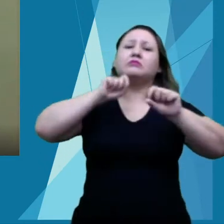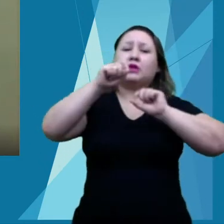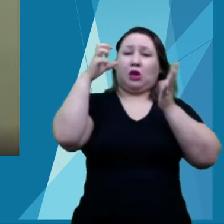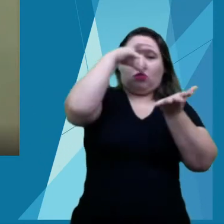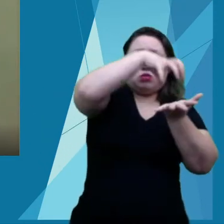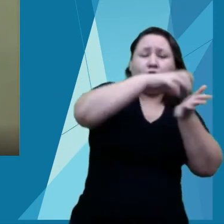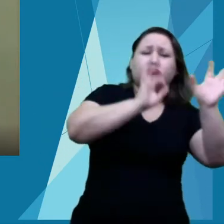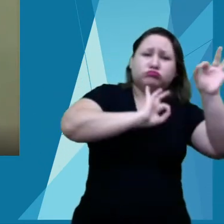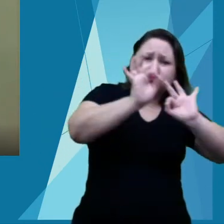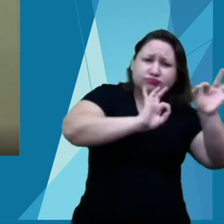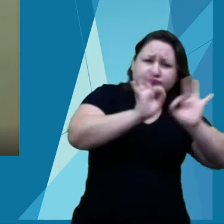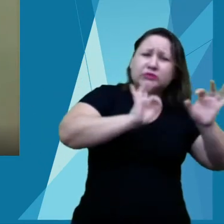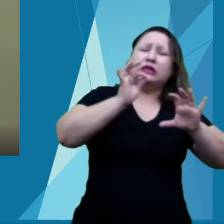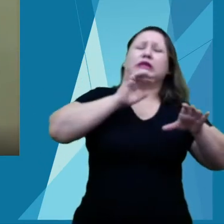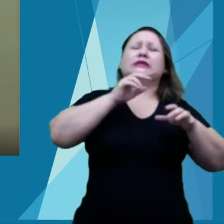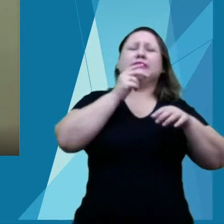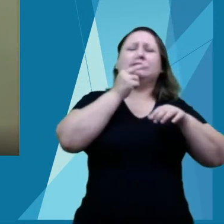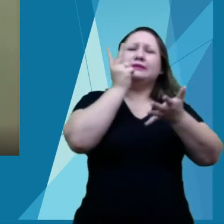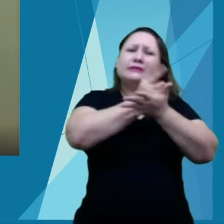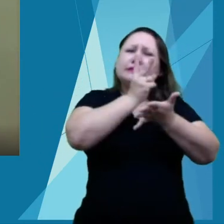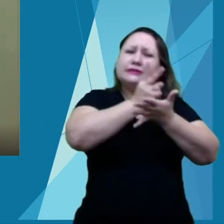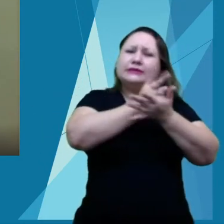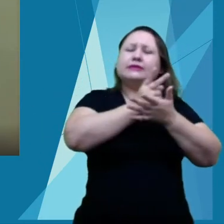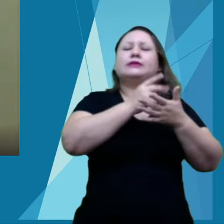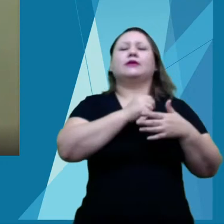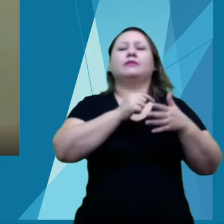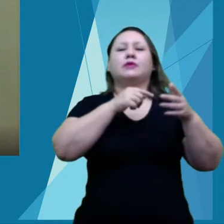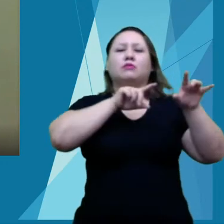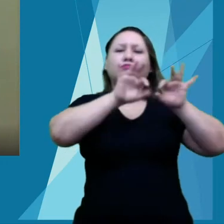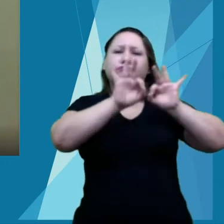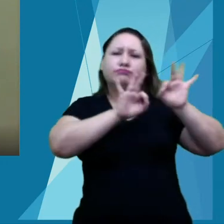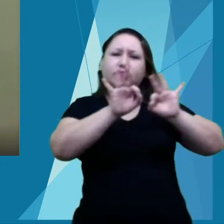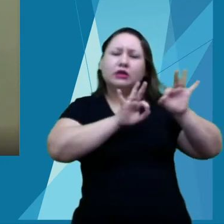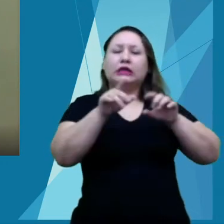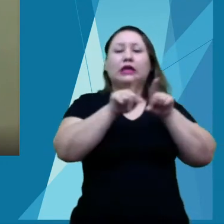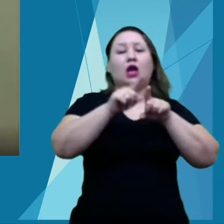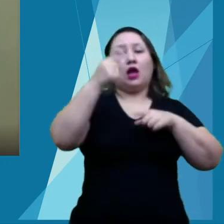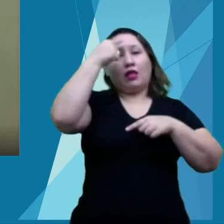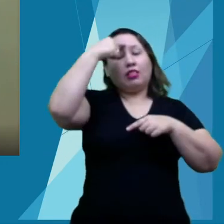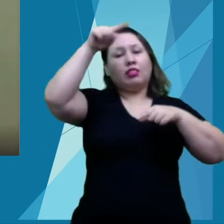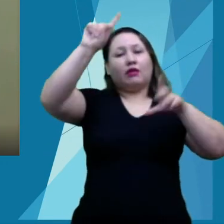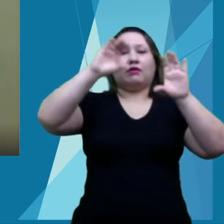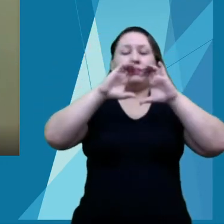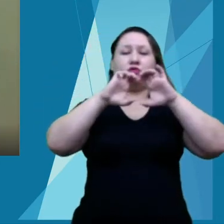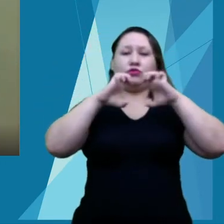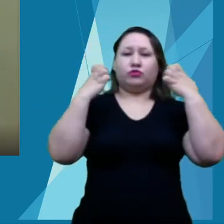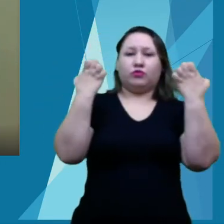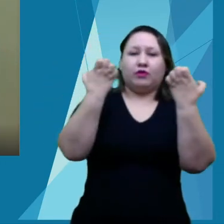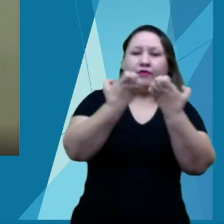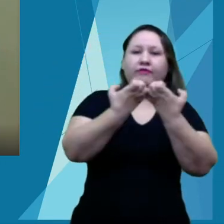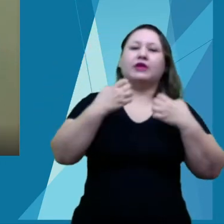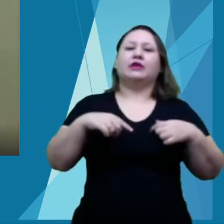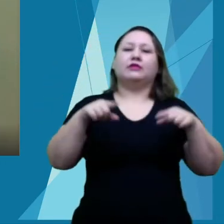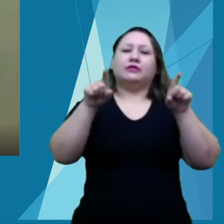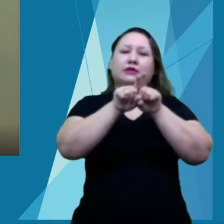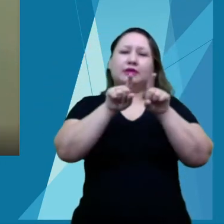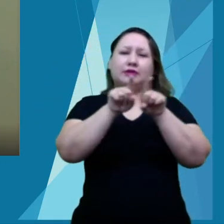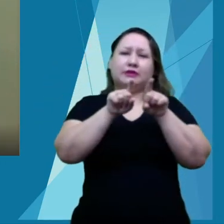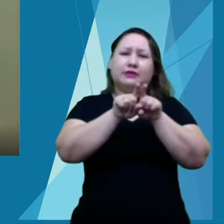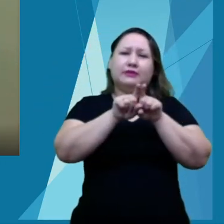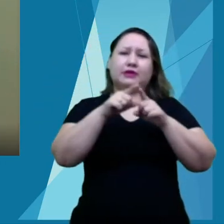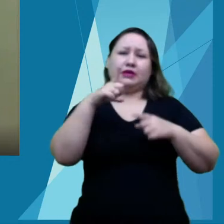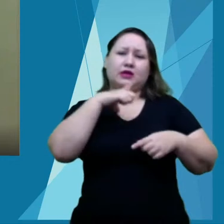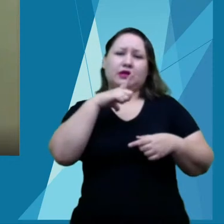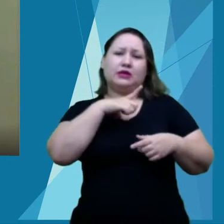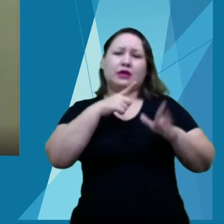Lançamos e coordenamos o evento Extensão Digital. Tivemos a capacidade de informar, a possibilidade